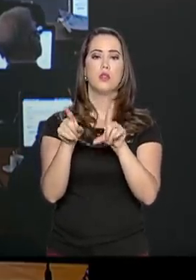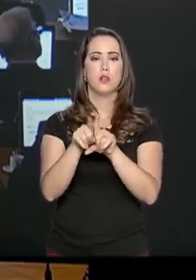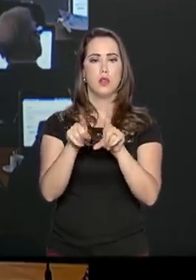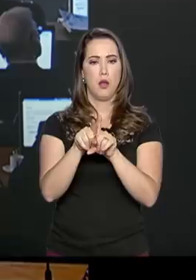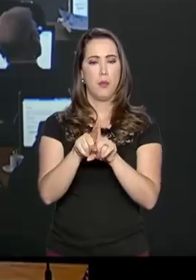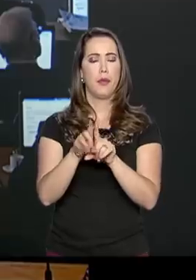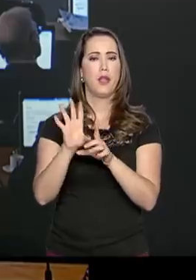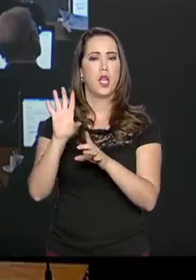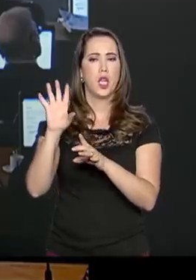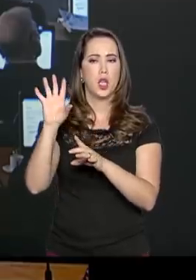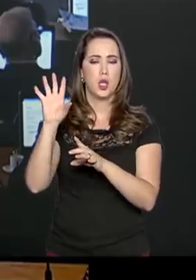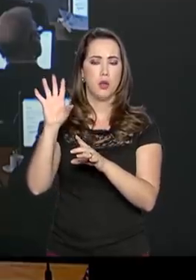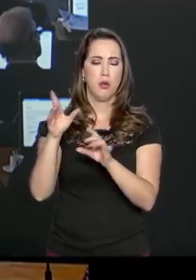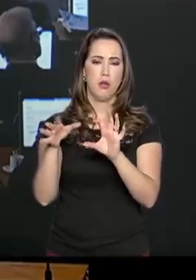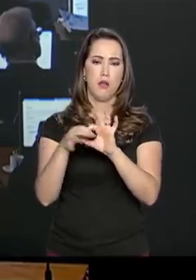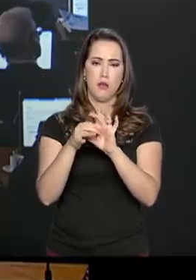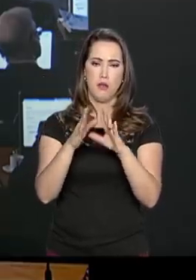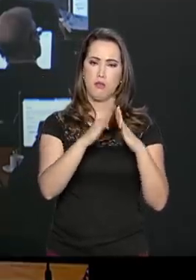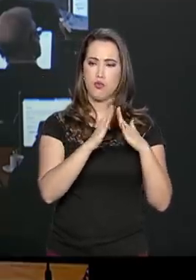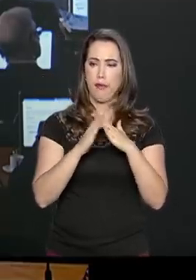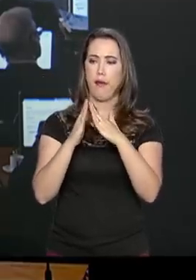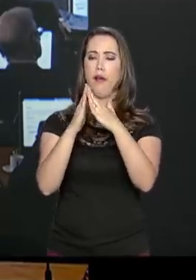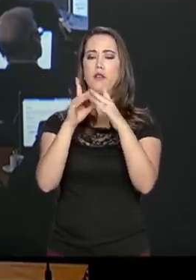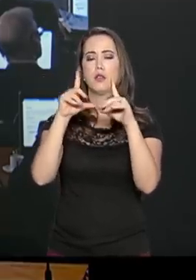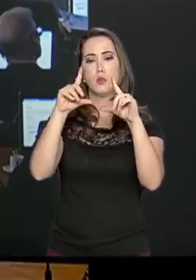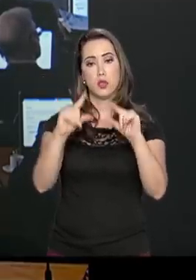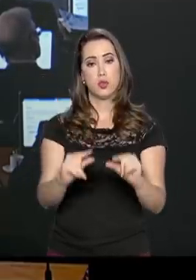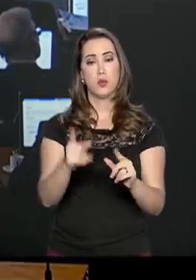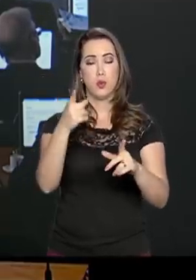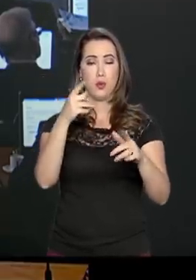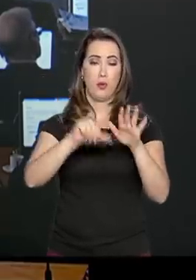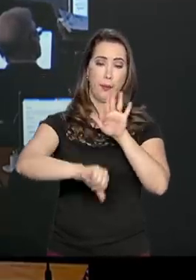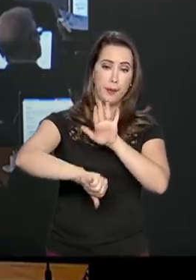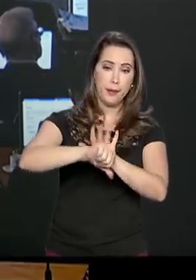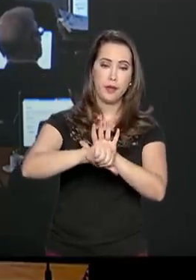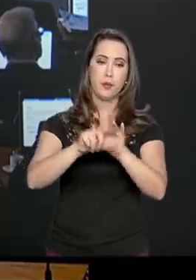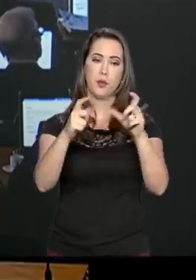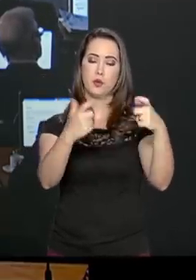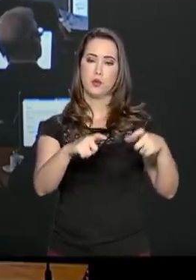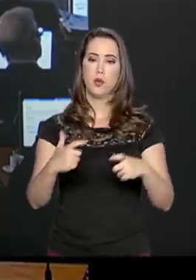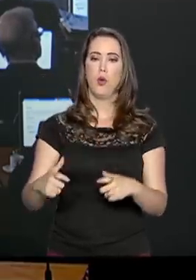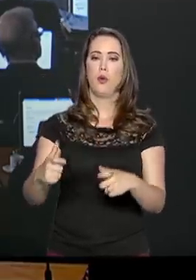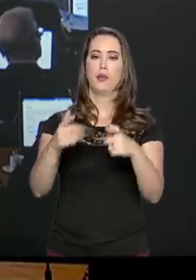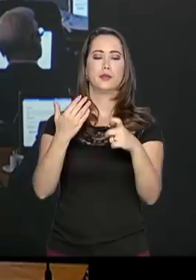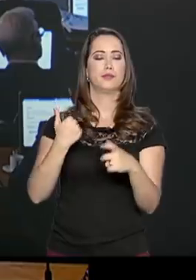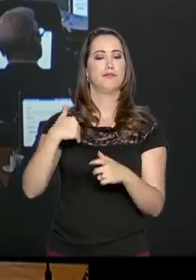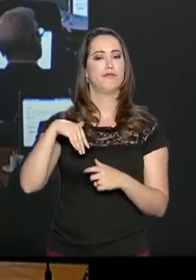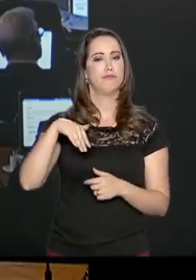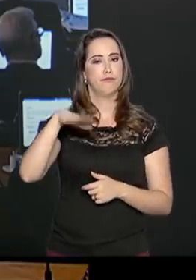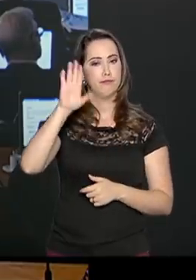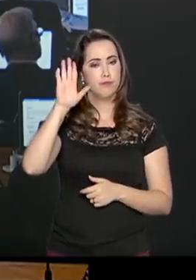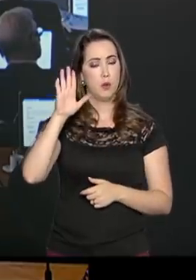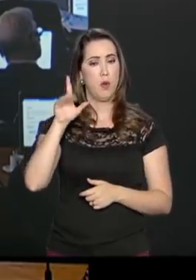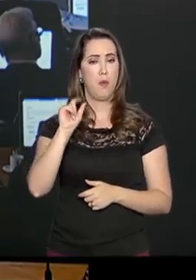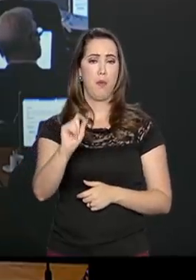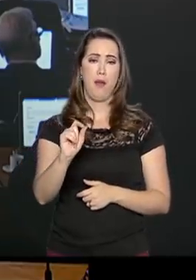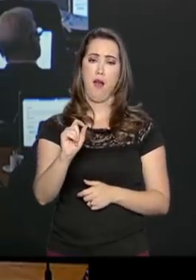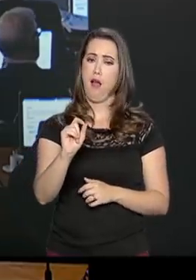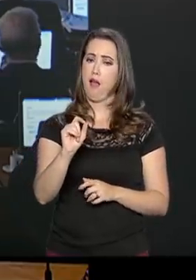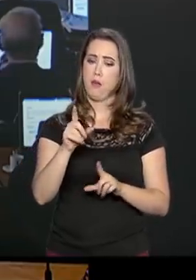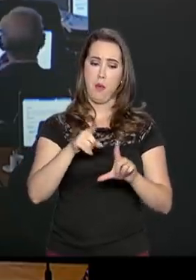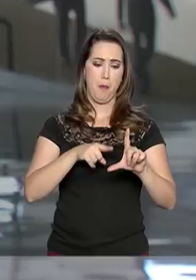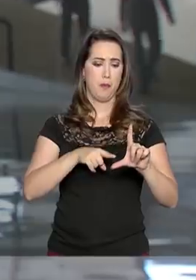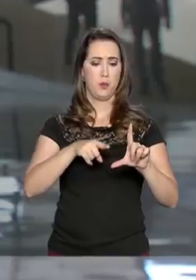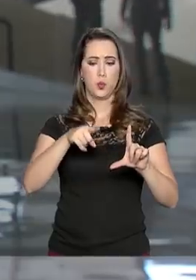mas também orientada especificamente para a redução da criminalidade nesses municípios afetados por índices